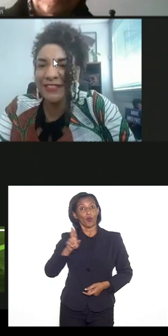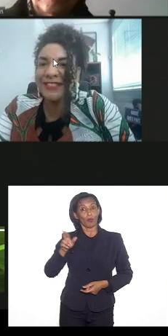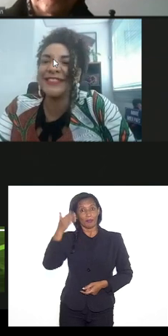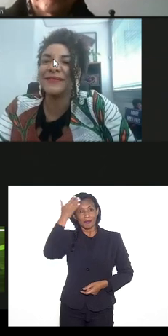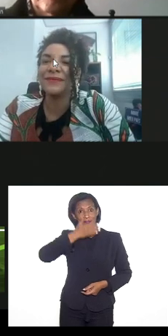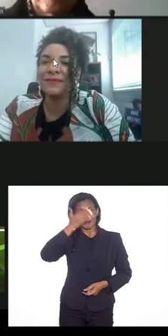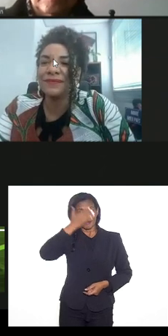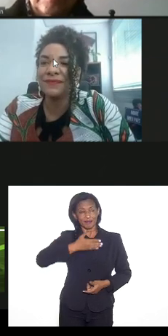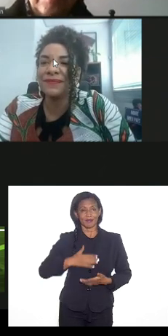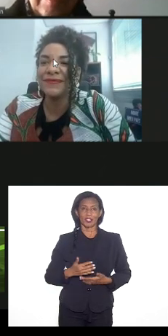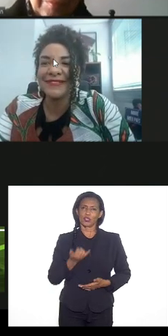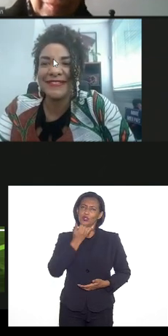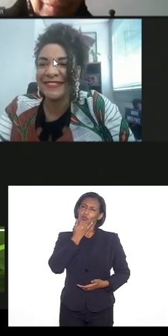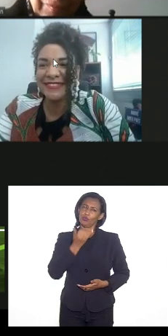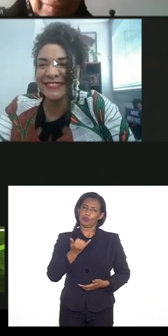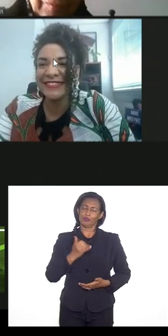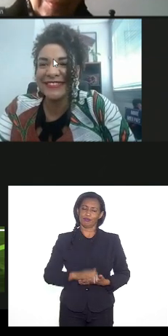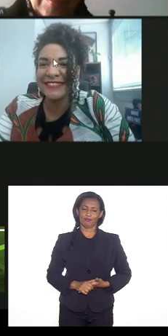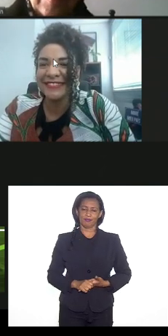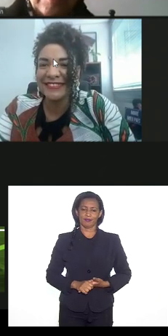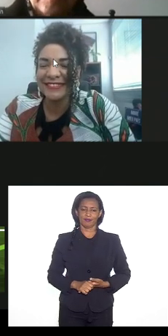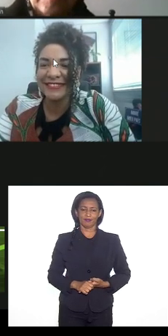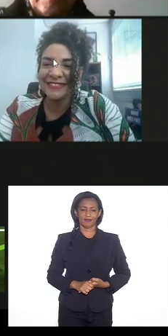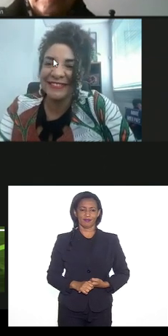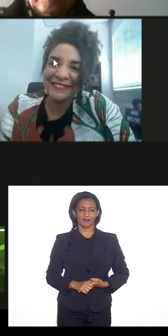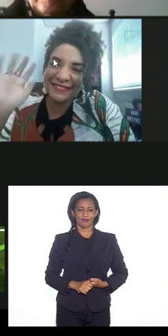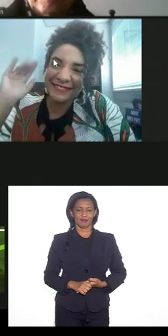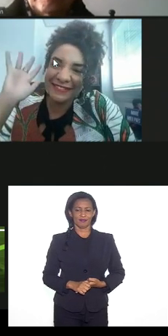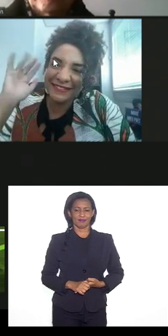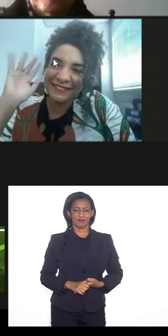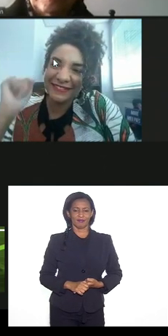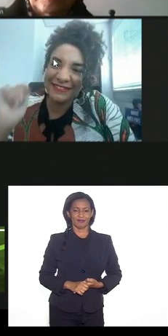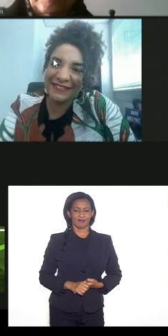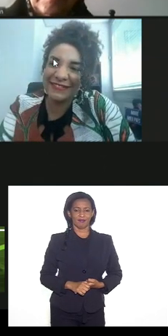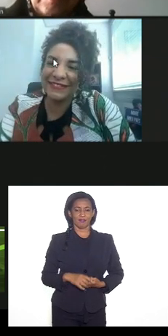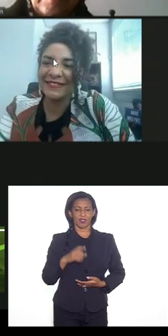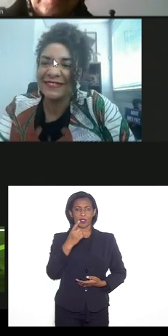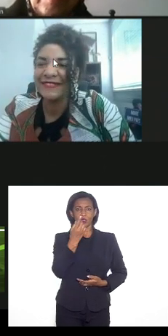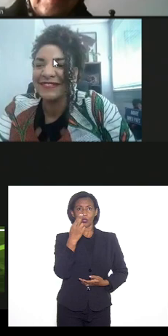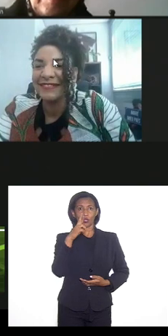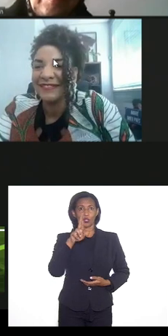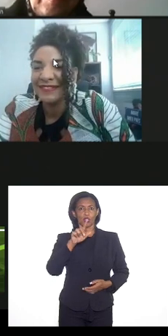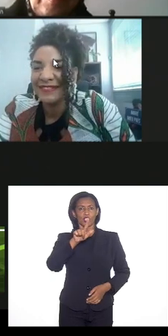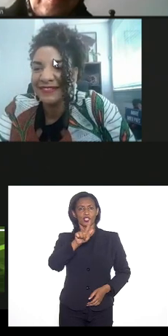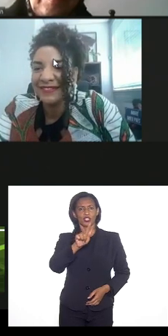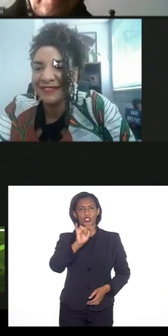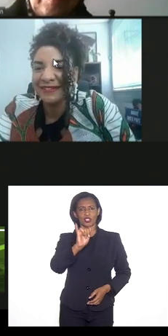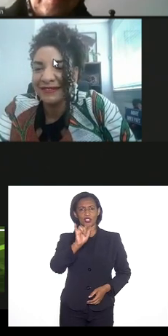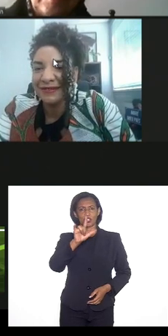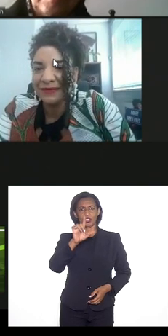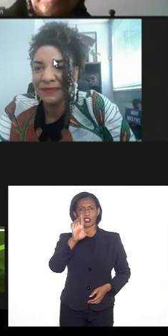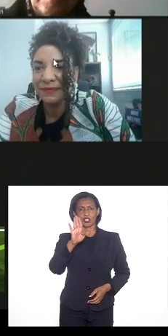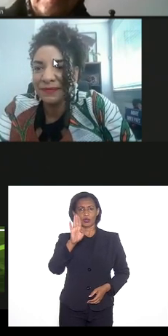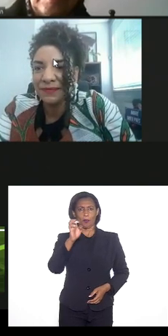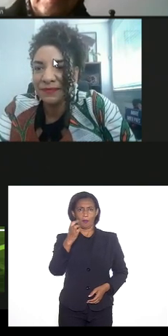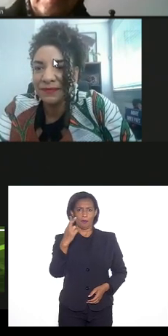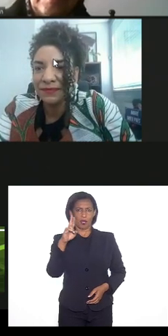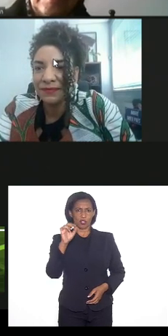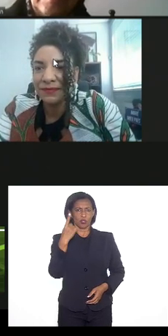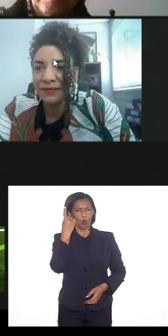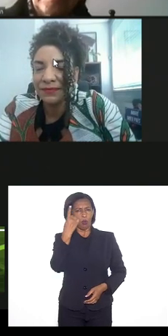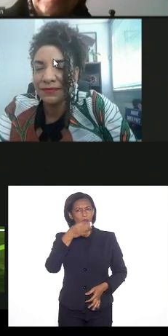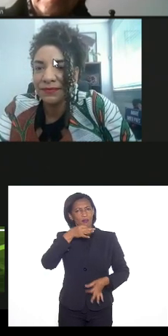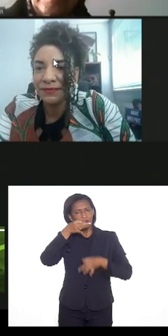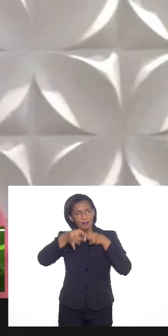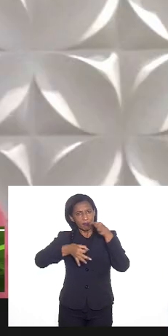Então, mil desculpas por não ter citado a sua presença. E, doutor Gilbert, eu queria fazer uma ponderação